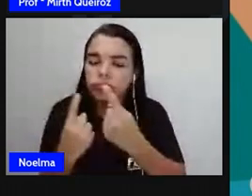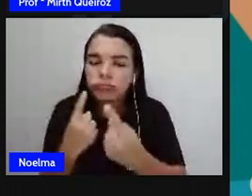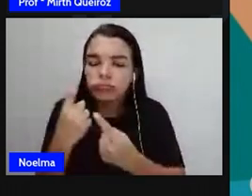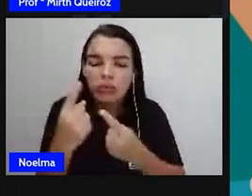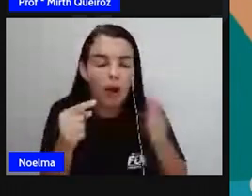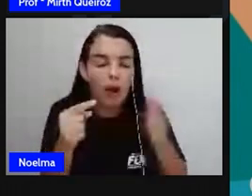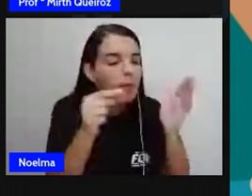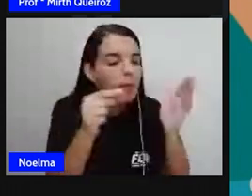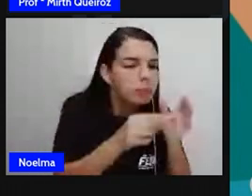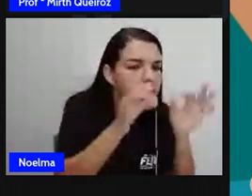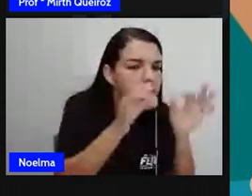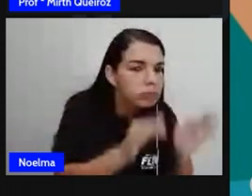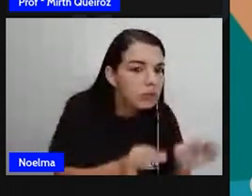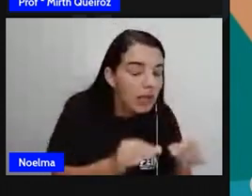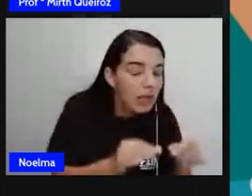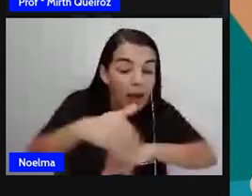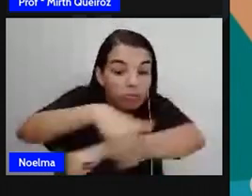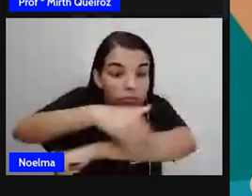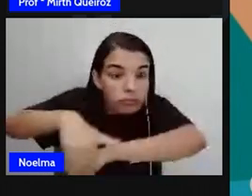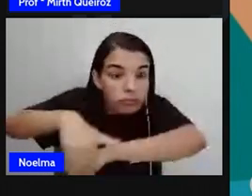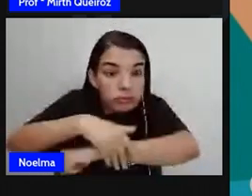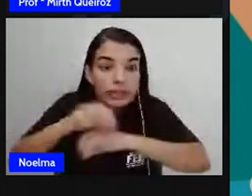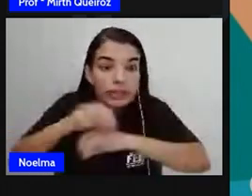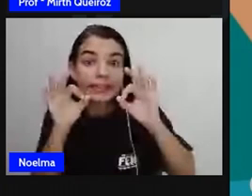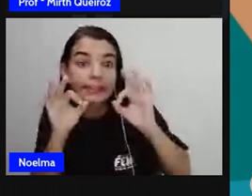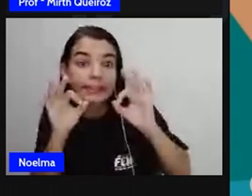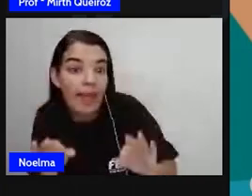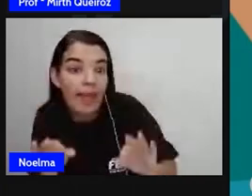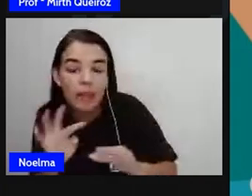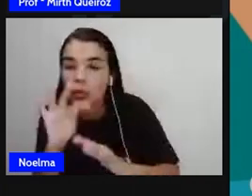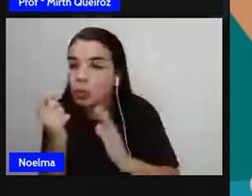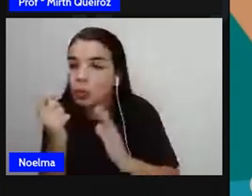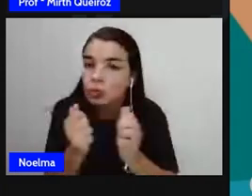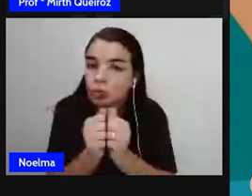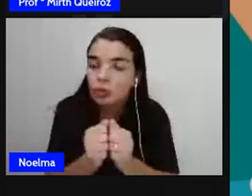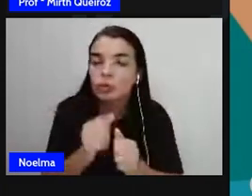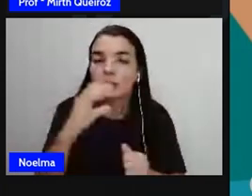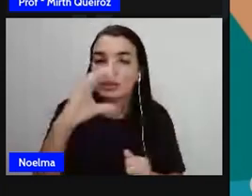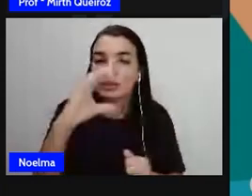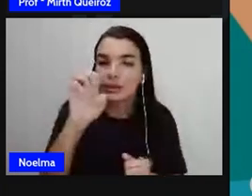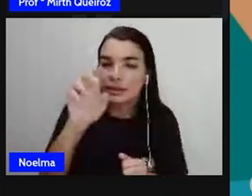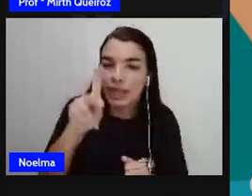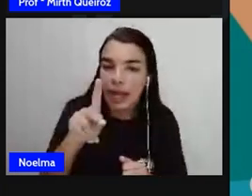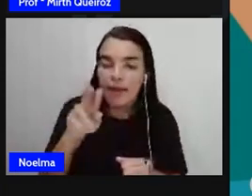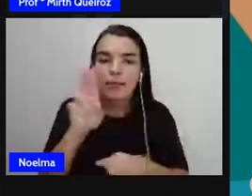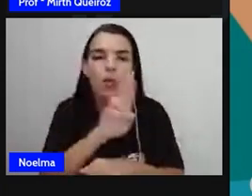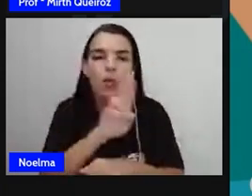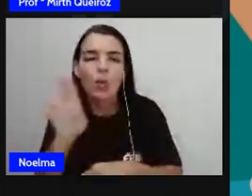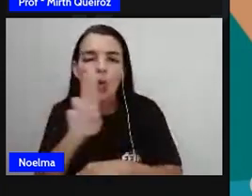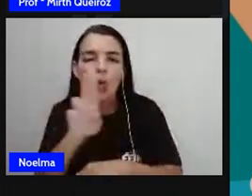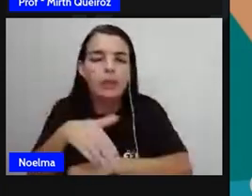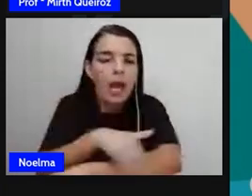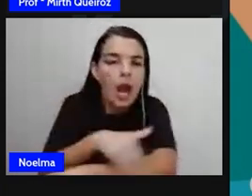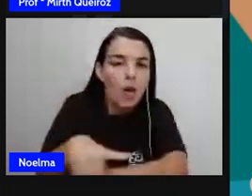endereço correto, contendo o sete, o nome da rua, o número da casa.